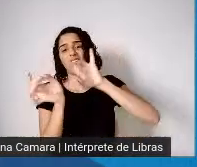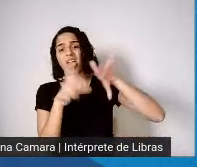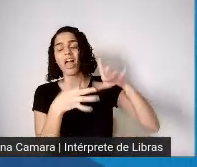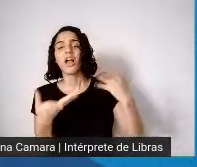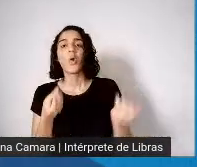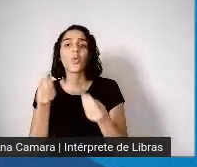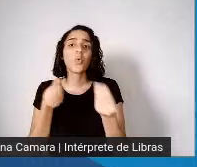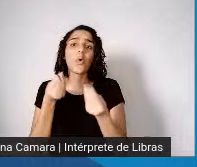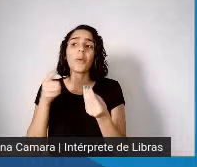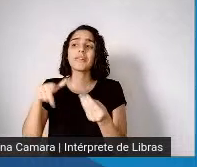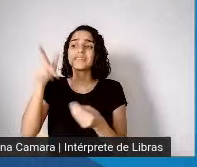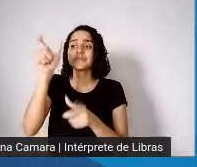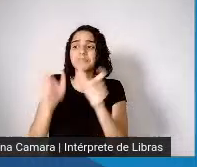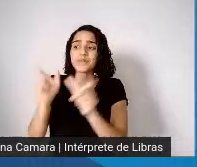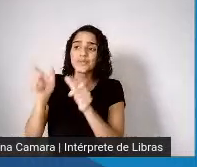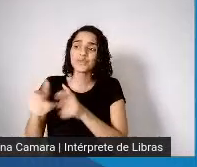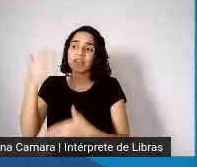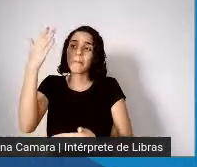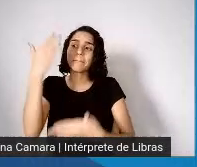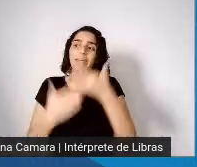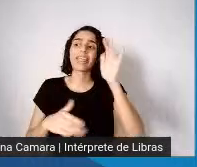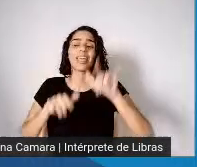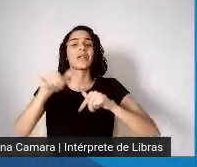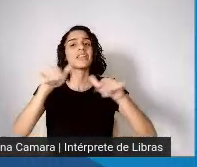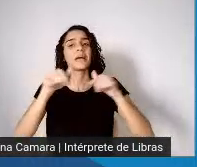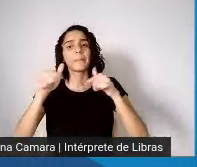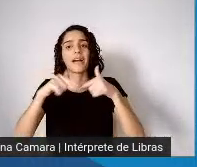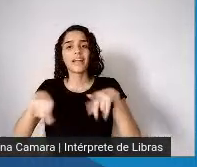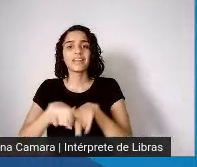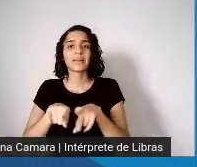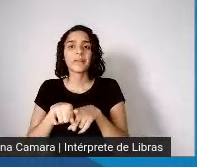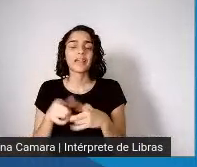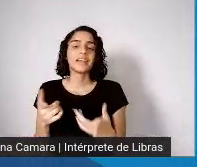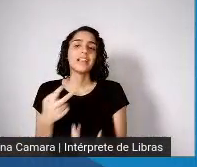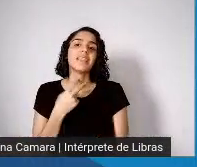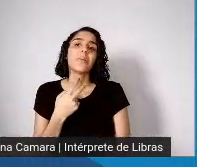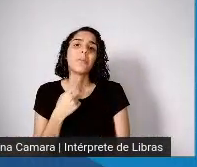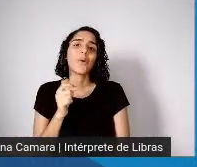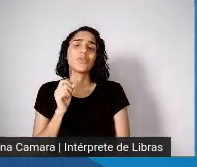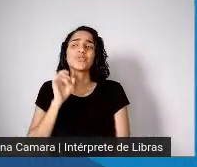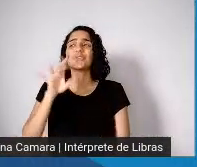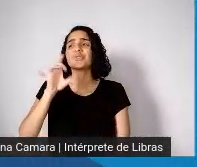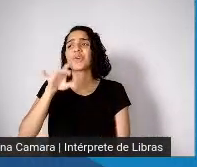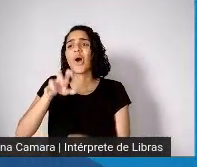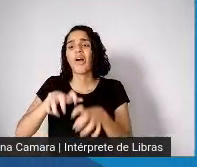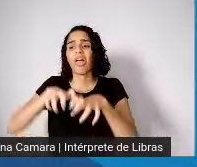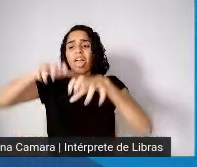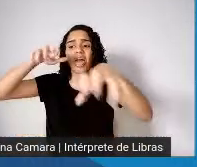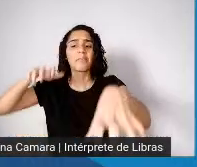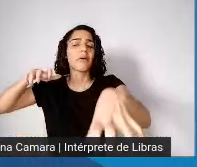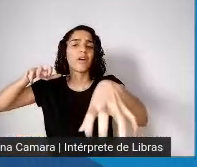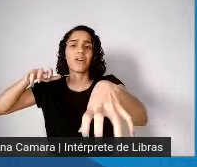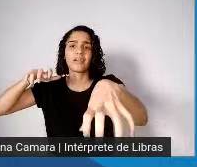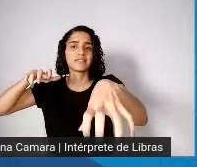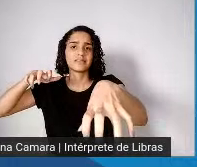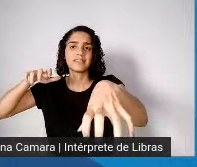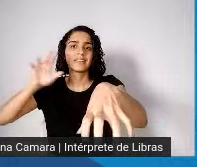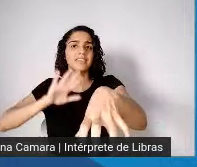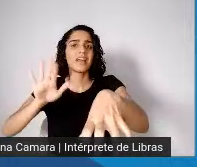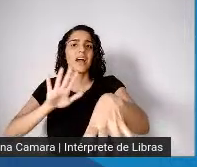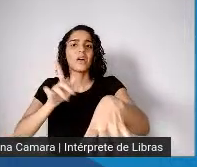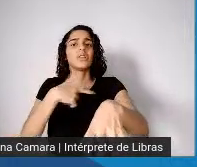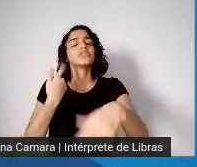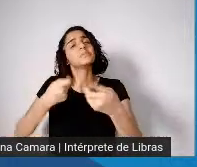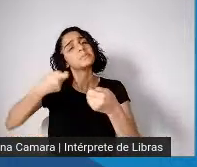E a interação entre as pessoas na academia, não dá para ter só remotamente, a gente tem que estar lá debatendo, discutindo, interagindo.